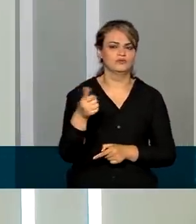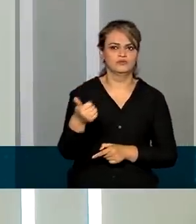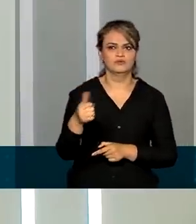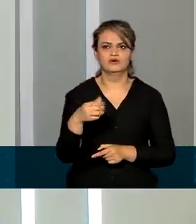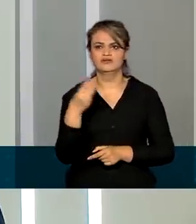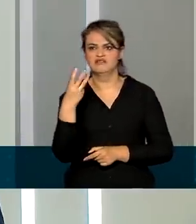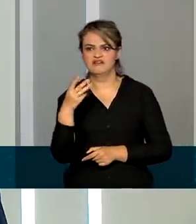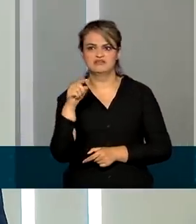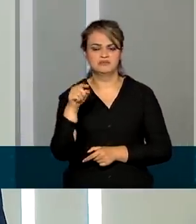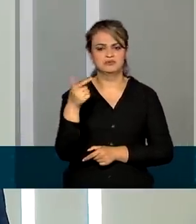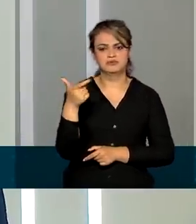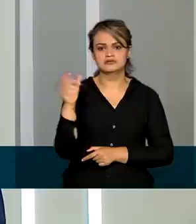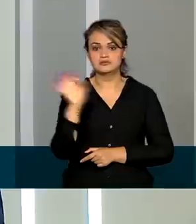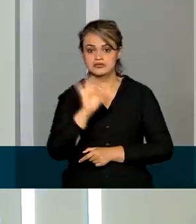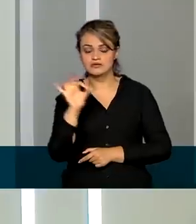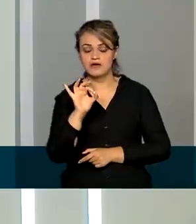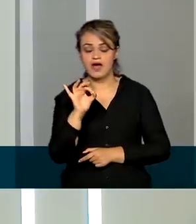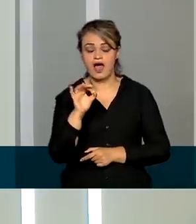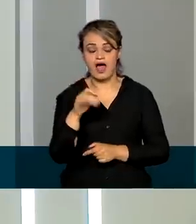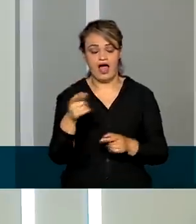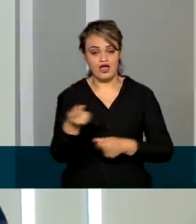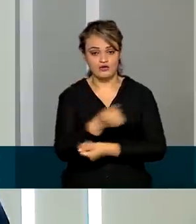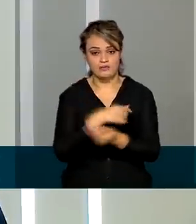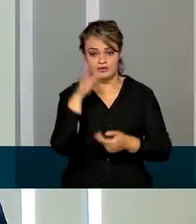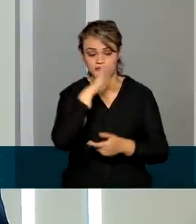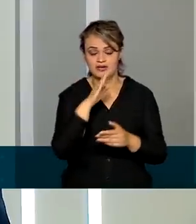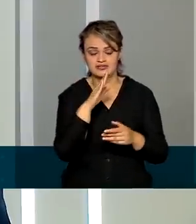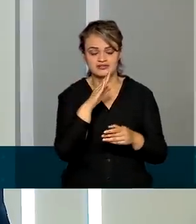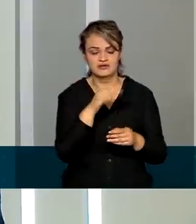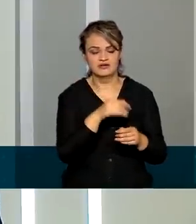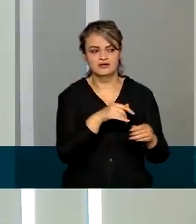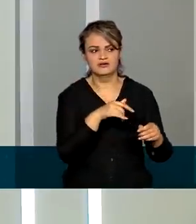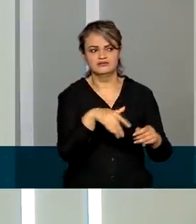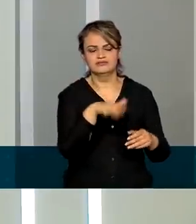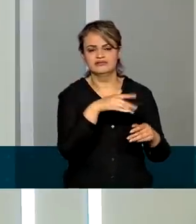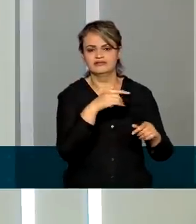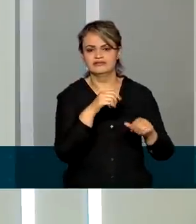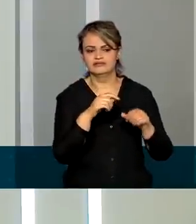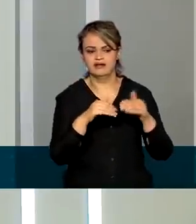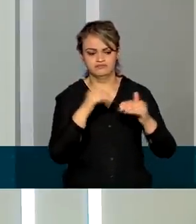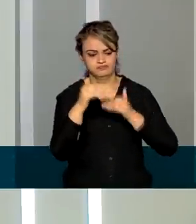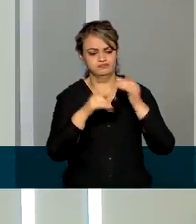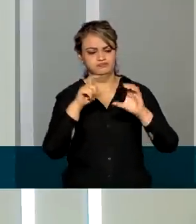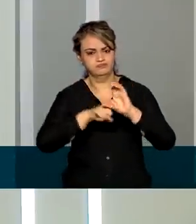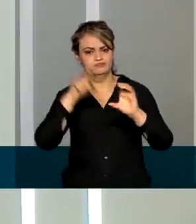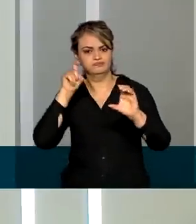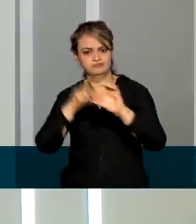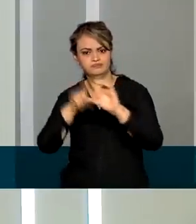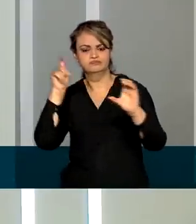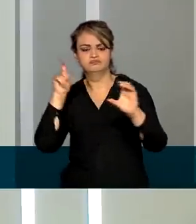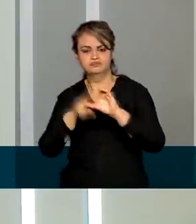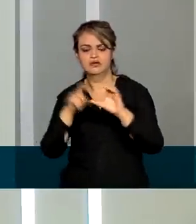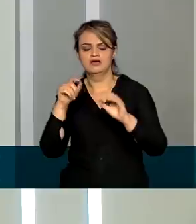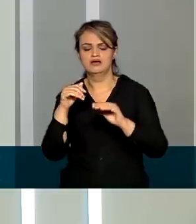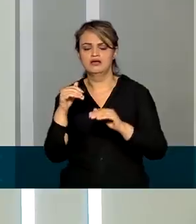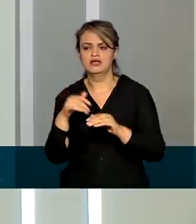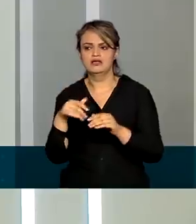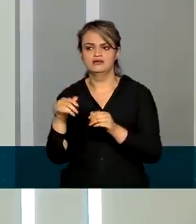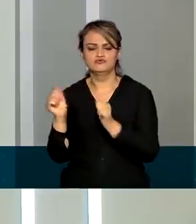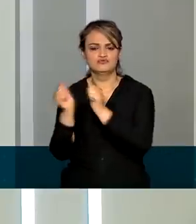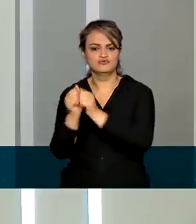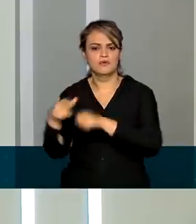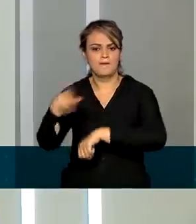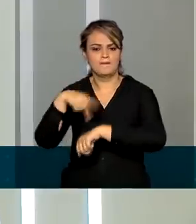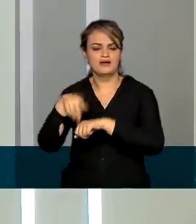3,2%, ela está descolando-se do mercado doméstico e dependendo cada vez mais do crescimento de dois grandes países,